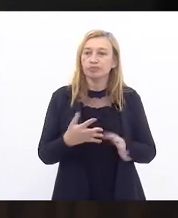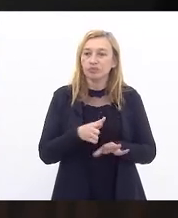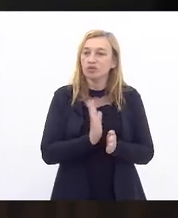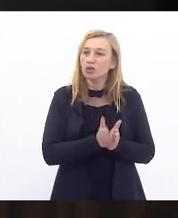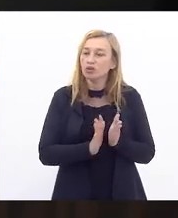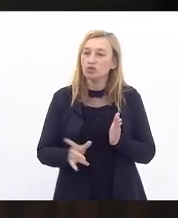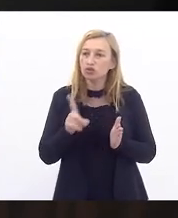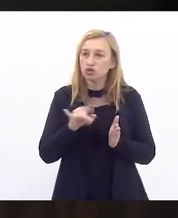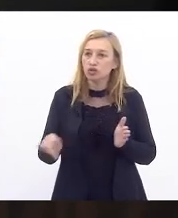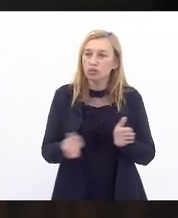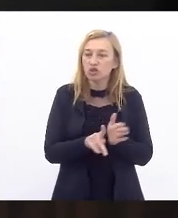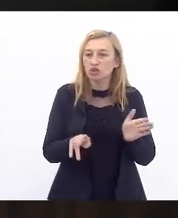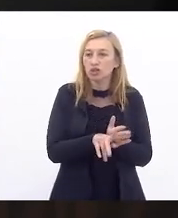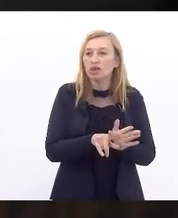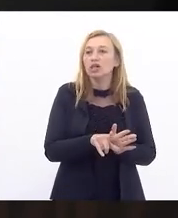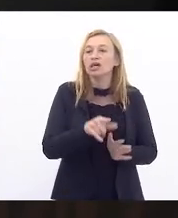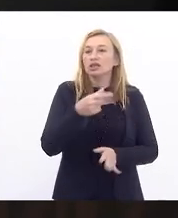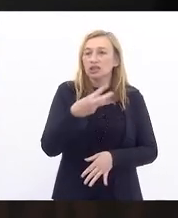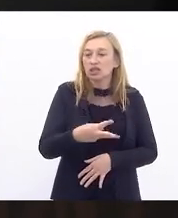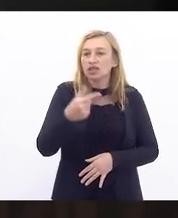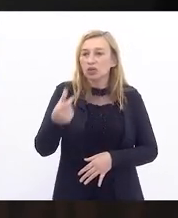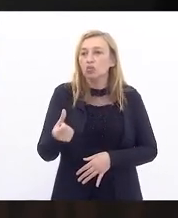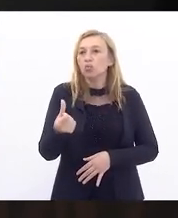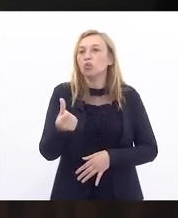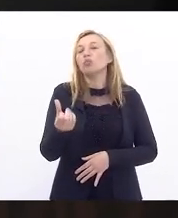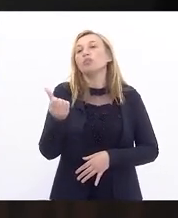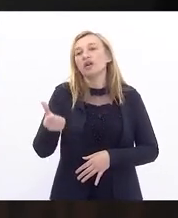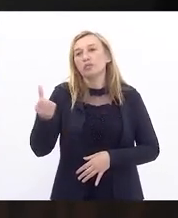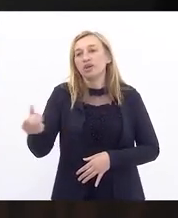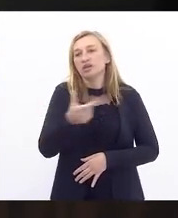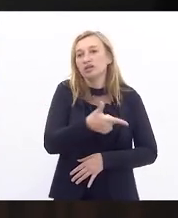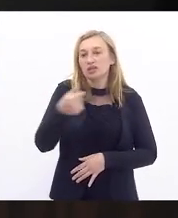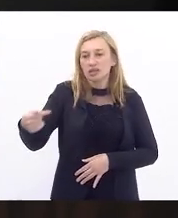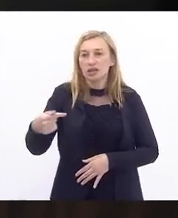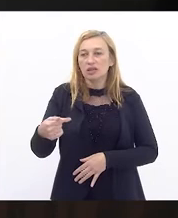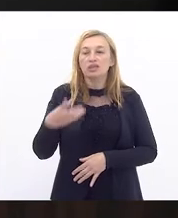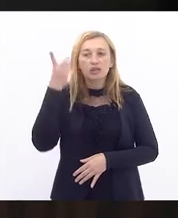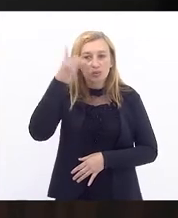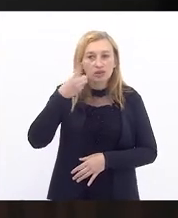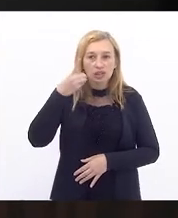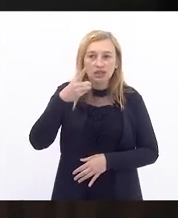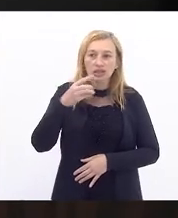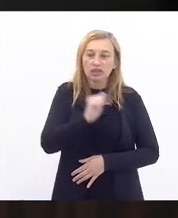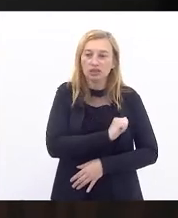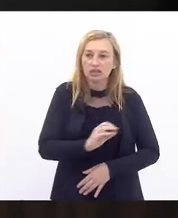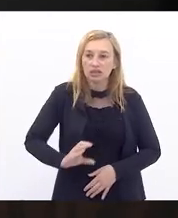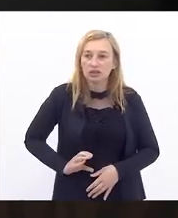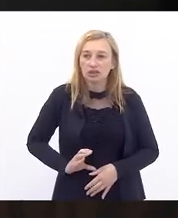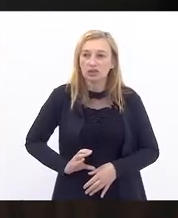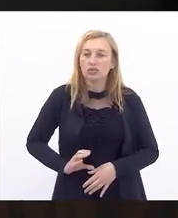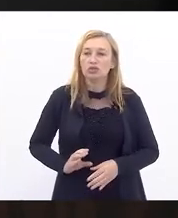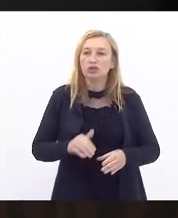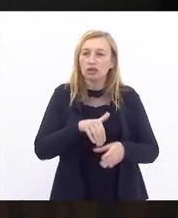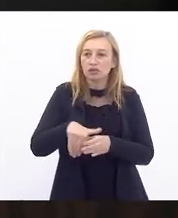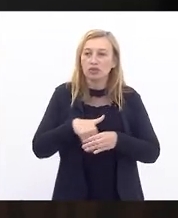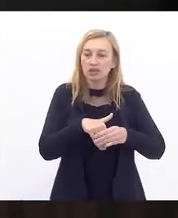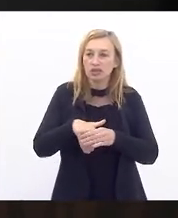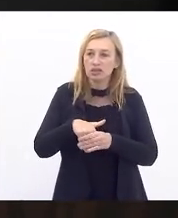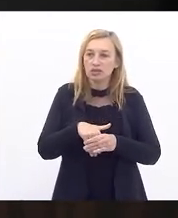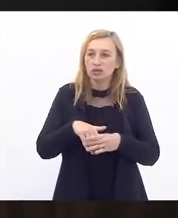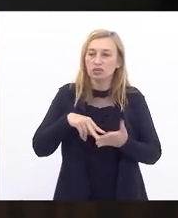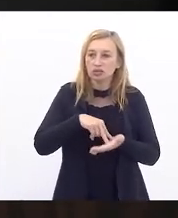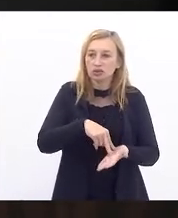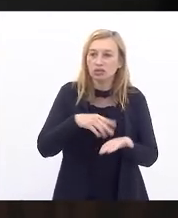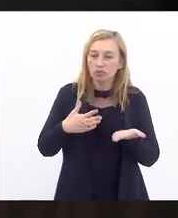da ordem do dia, projeto de lei 31-666, de 17, de autoria, deputado André Siciliano. Em votação, os senhores que aprovam,